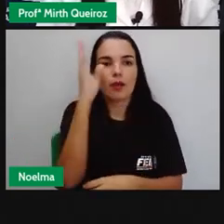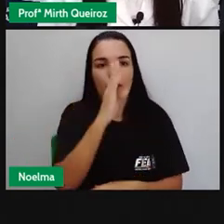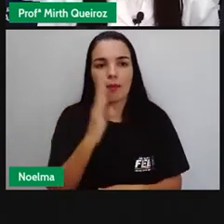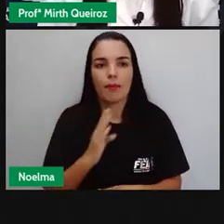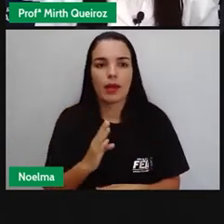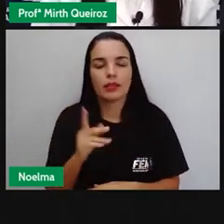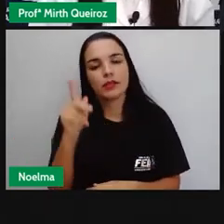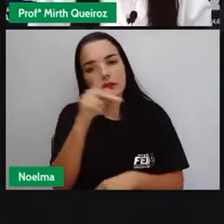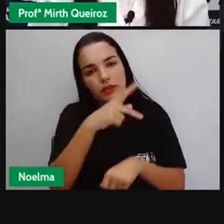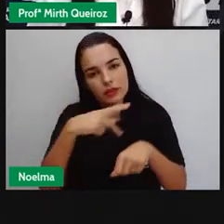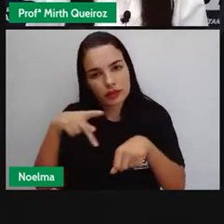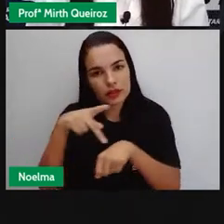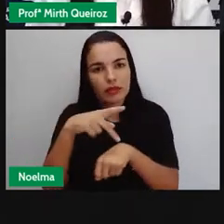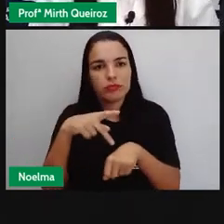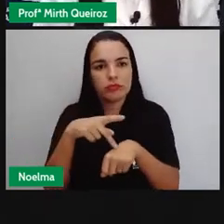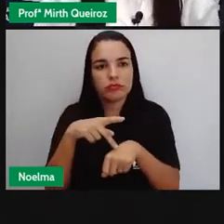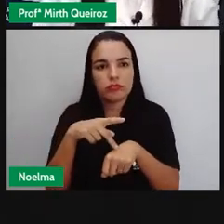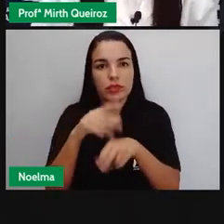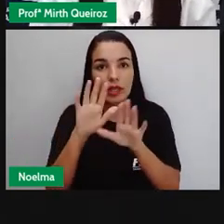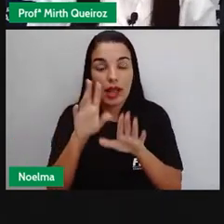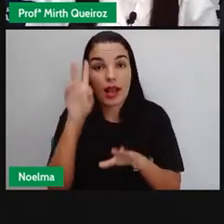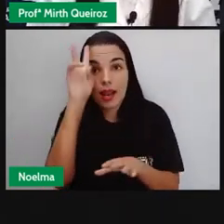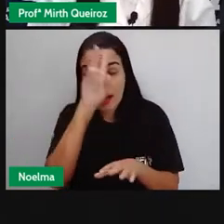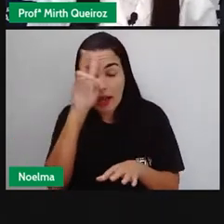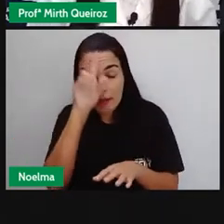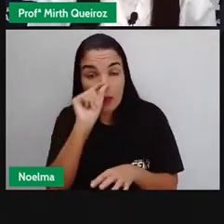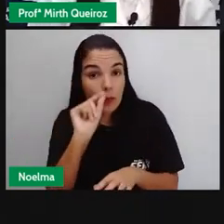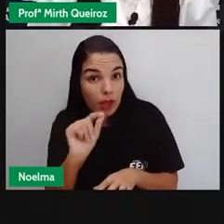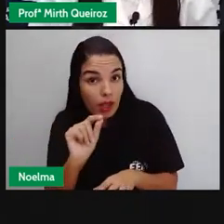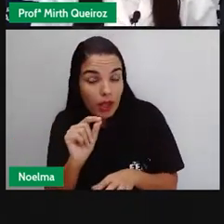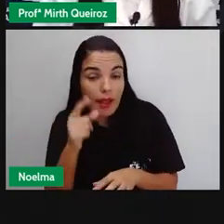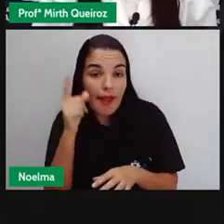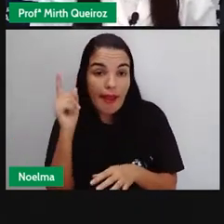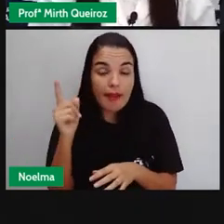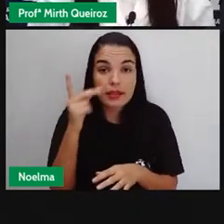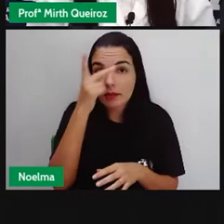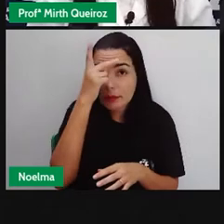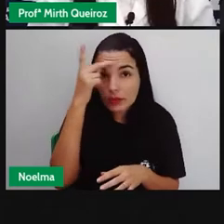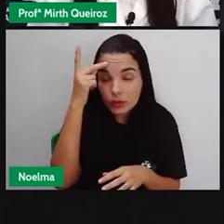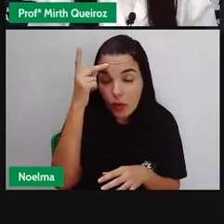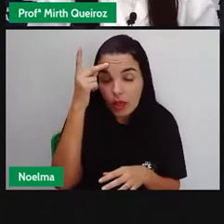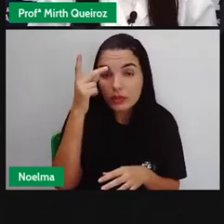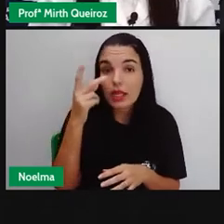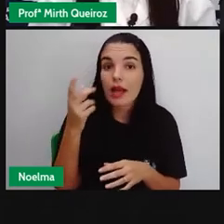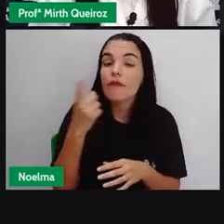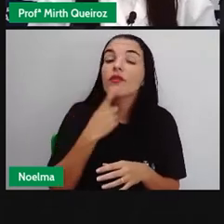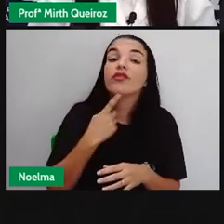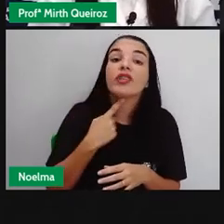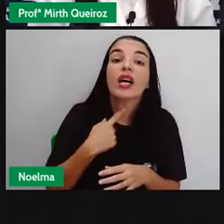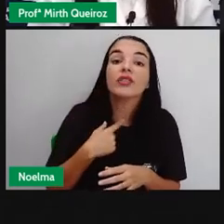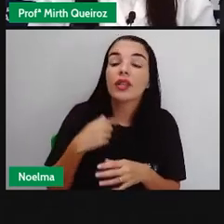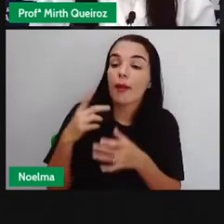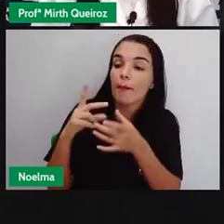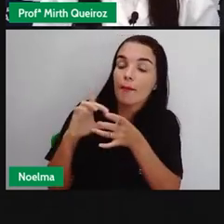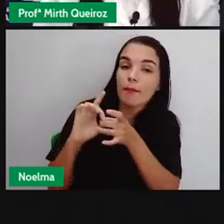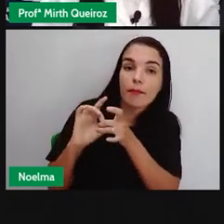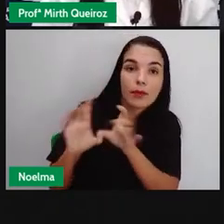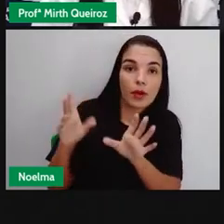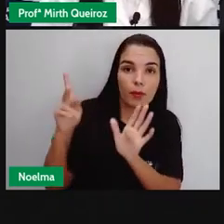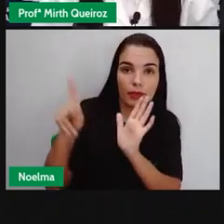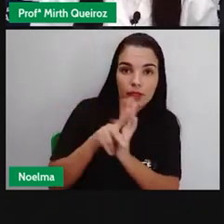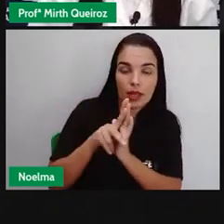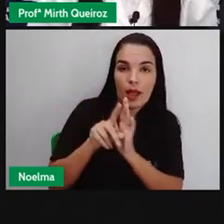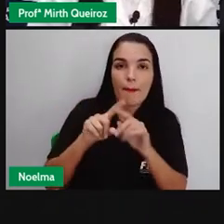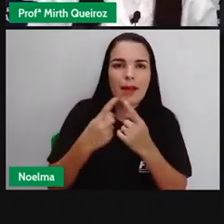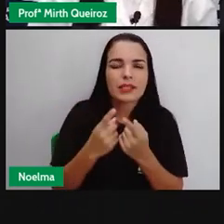diferente a gente falar de imigrante e refugiado. O imigrante, eles vêm por vontade própria. Já os refugiados, eles são obrigados a fazer isso, por conta